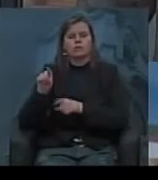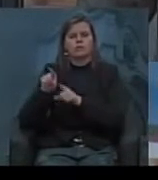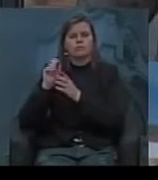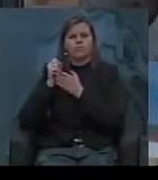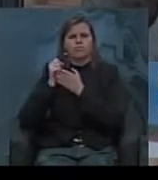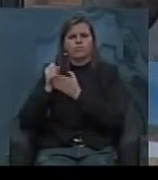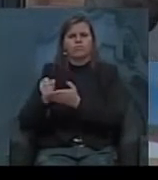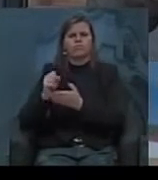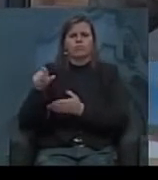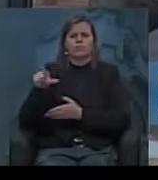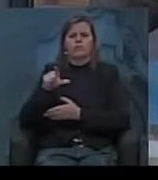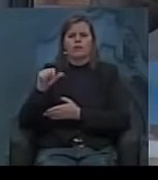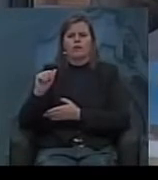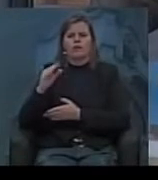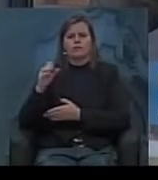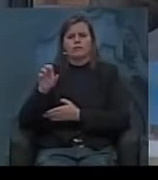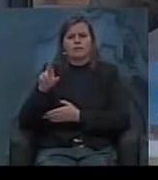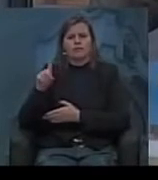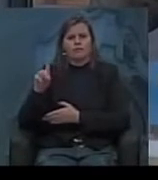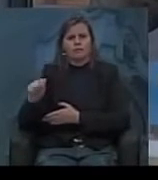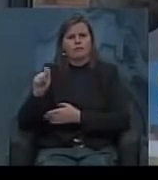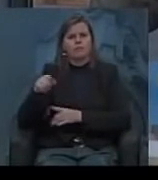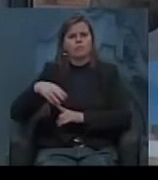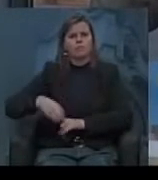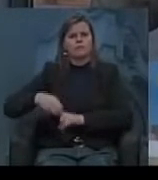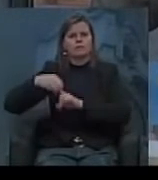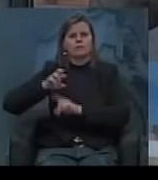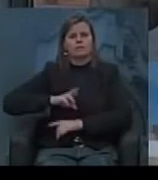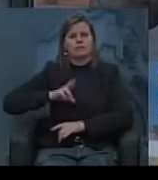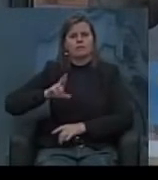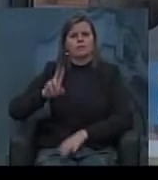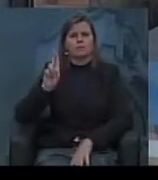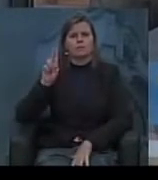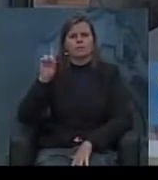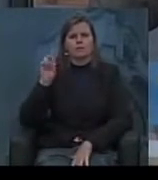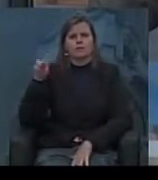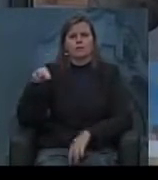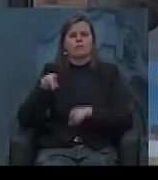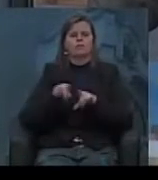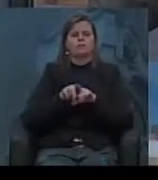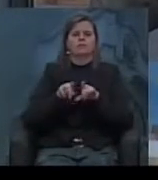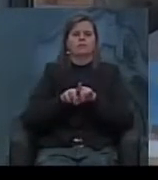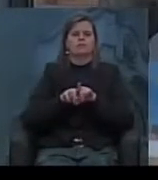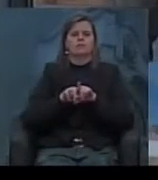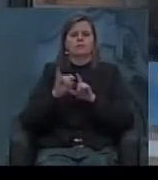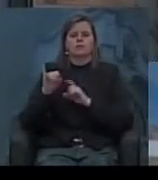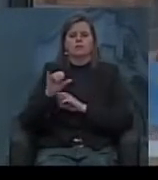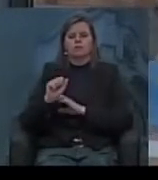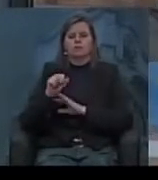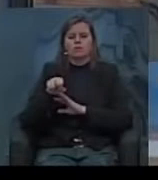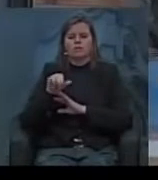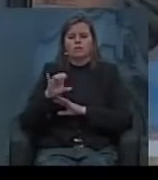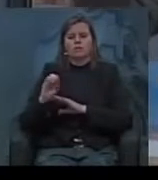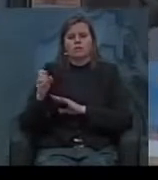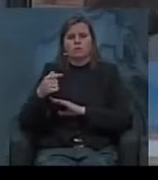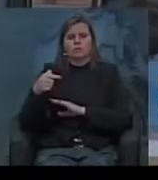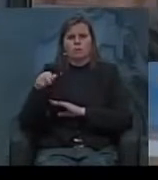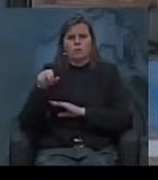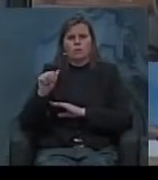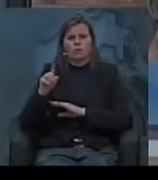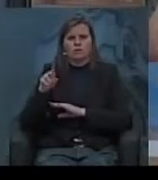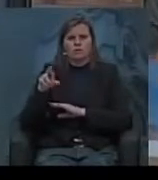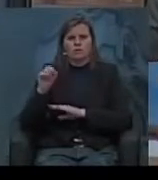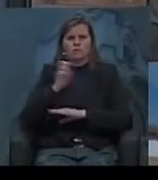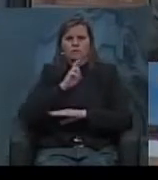do Carlos Lacerda, que vai ser um dos principais representantes da UDN. E o Jânio Quadros, um político que vai ter uma ascensão